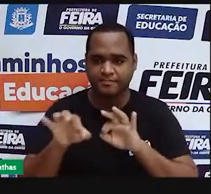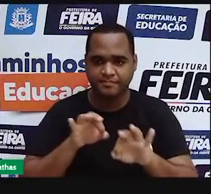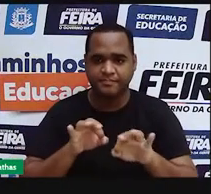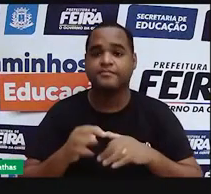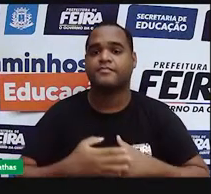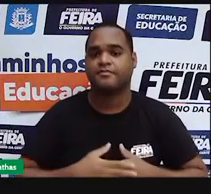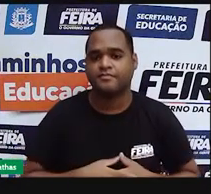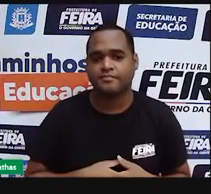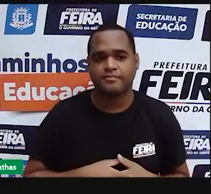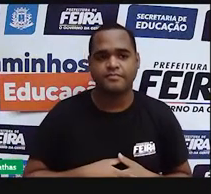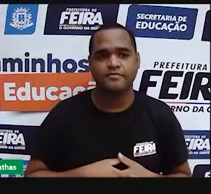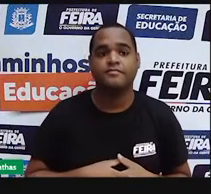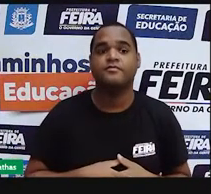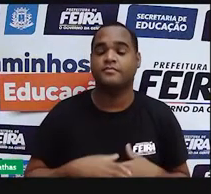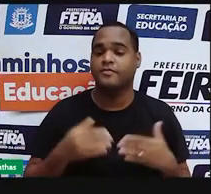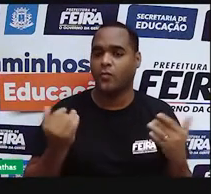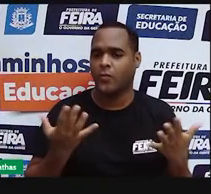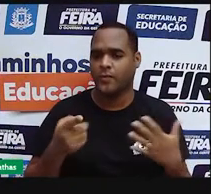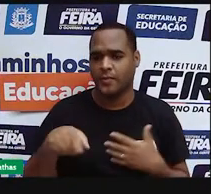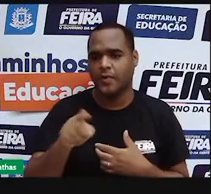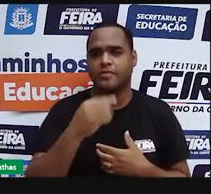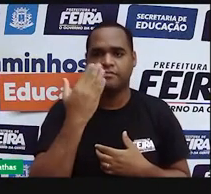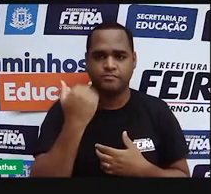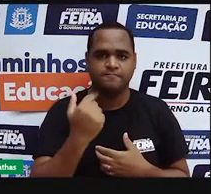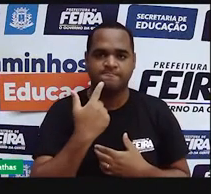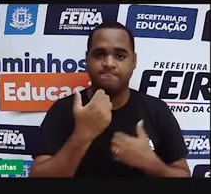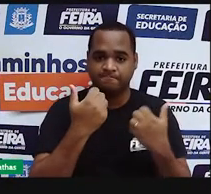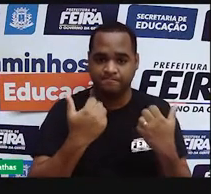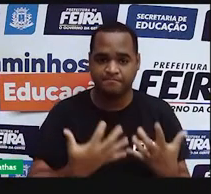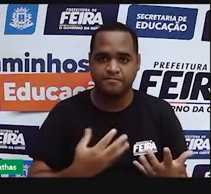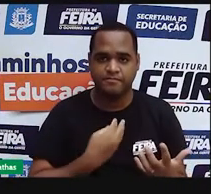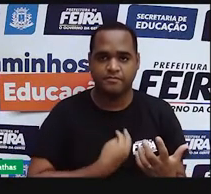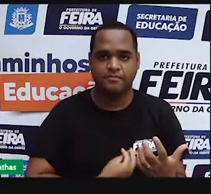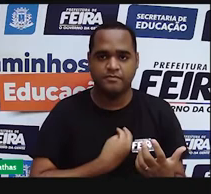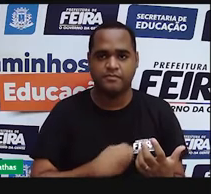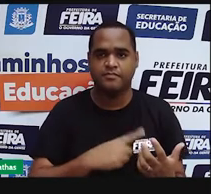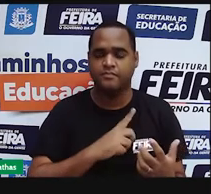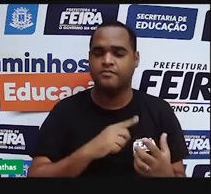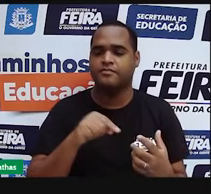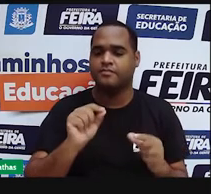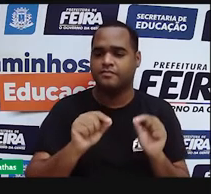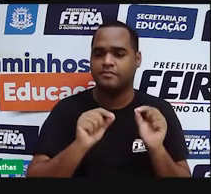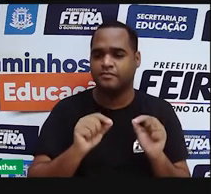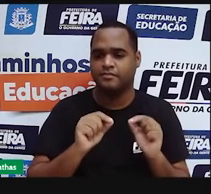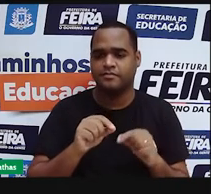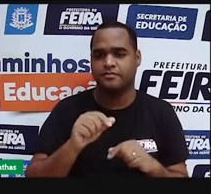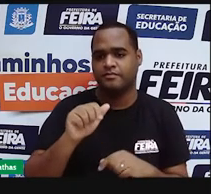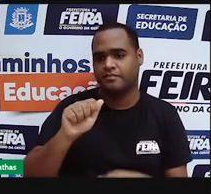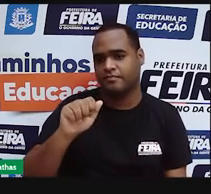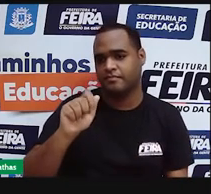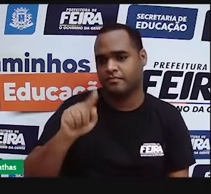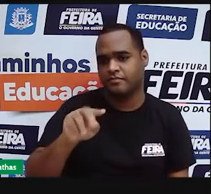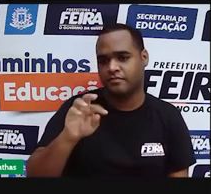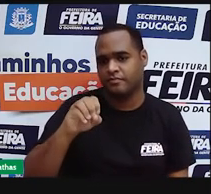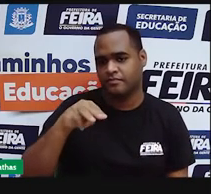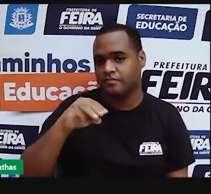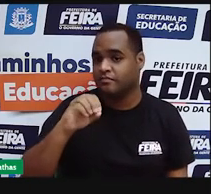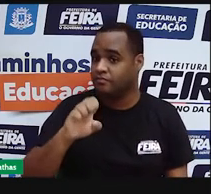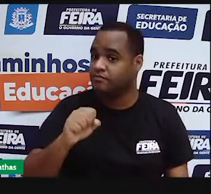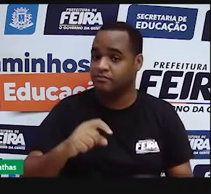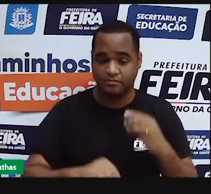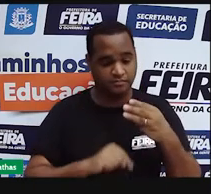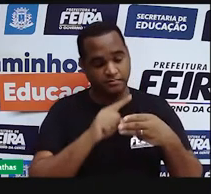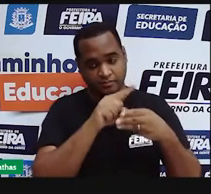E hoje a gente sabe, como eu já falei para vocês antes, hoje a gente sabe que os átomos são compostos por essas três